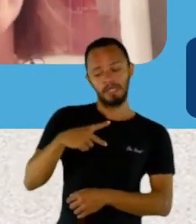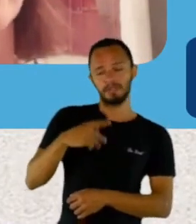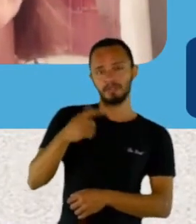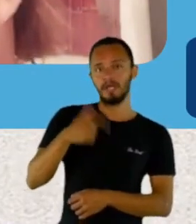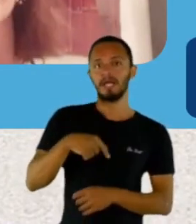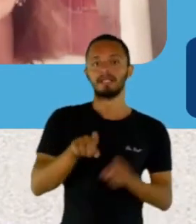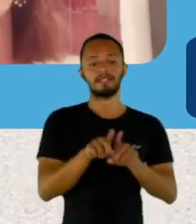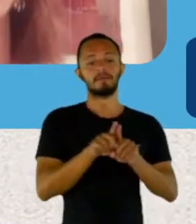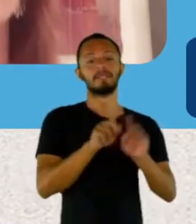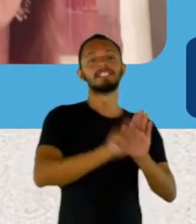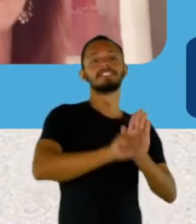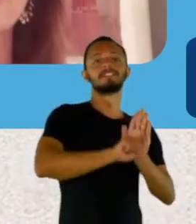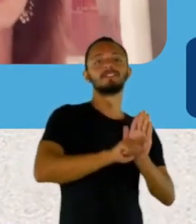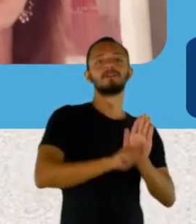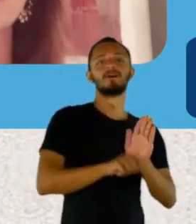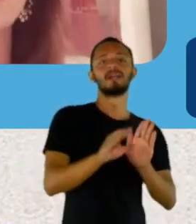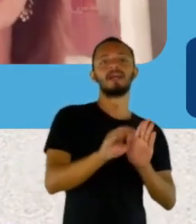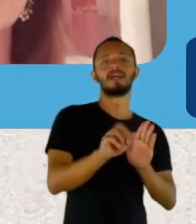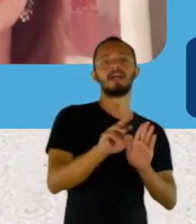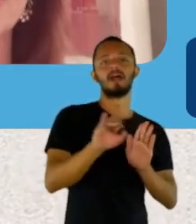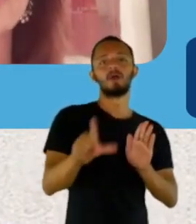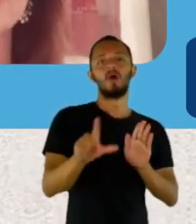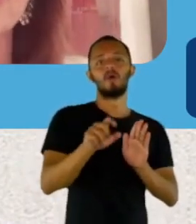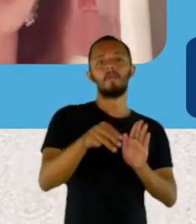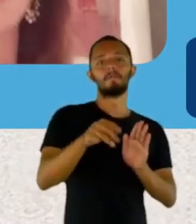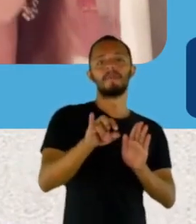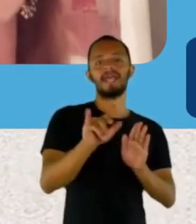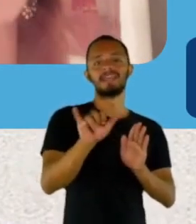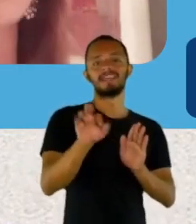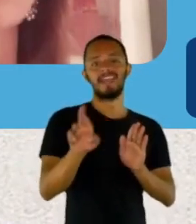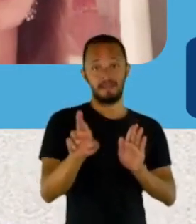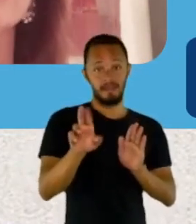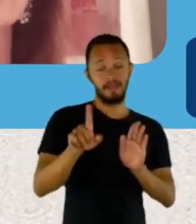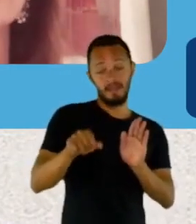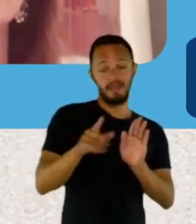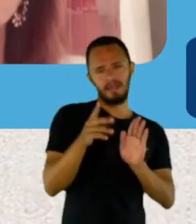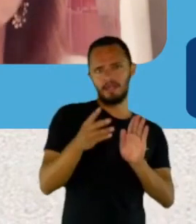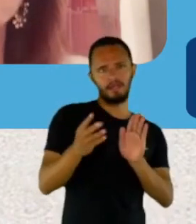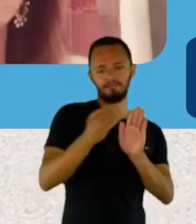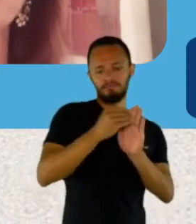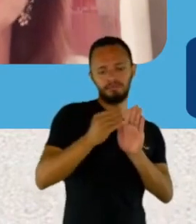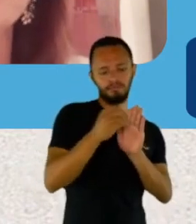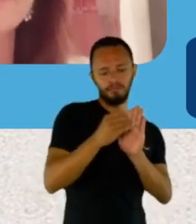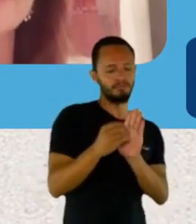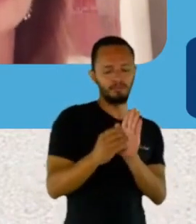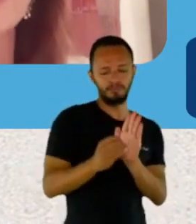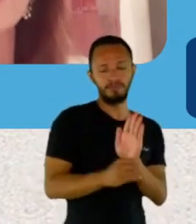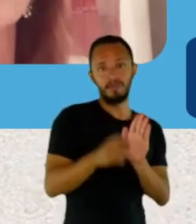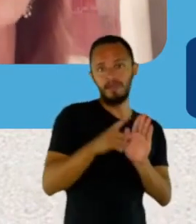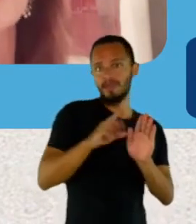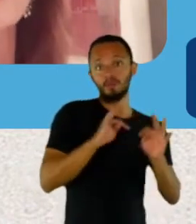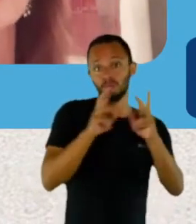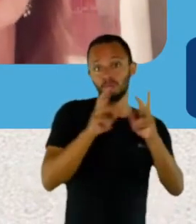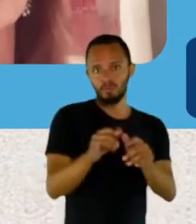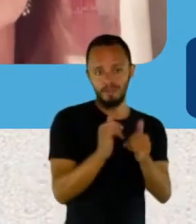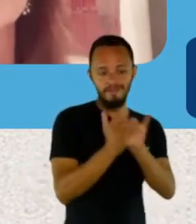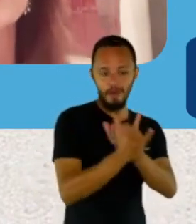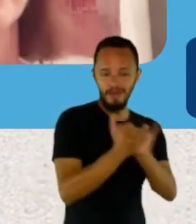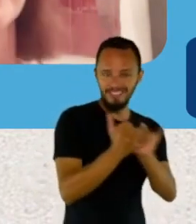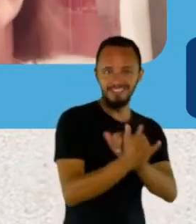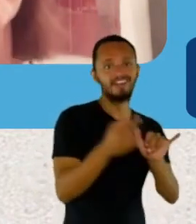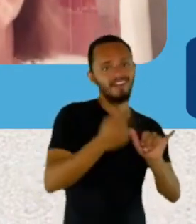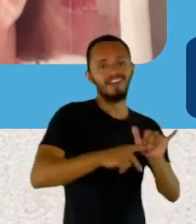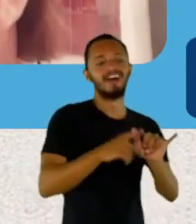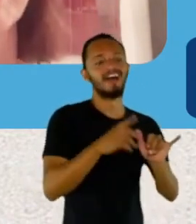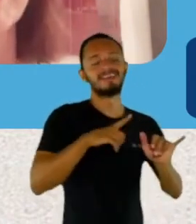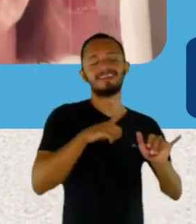Carol Meyer, que é basicamente só sobre o livro mesmo. Eu coloco tudo o que está acontecendo a respeito do meu livro lá. Então, essas são as